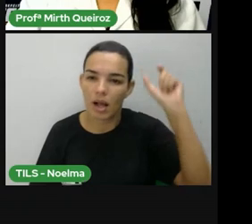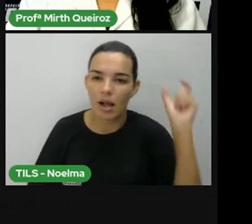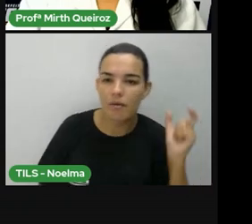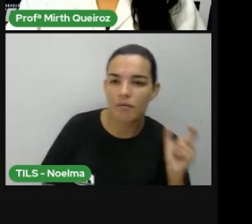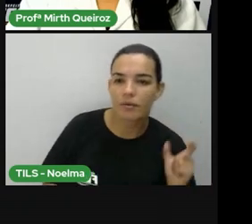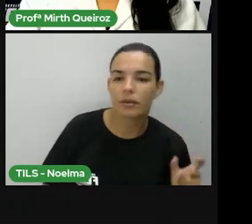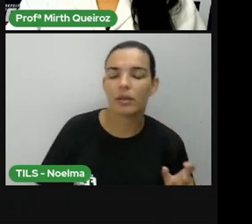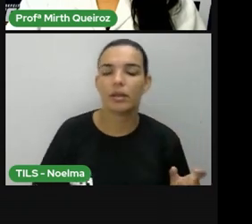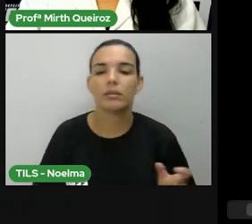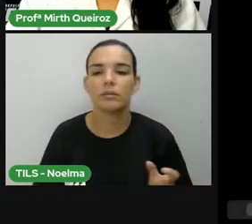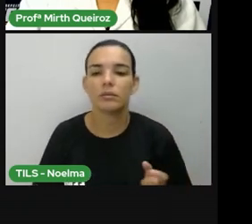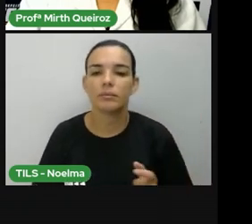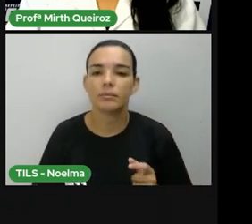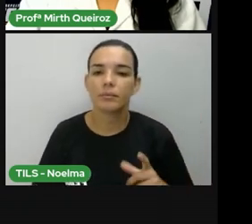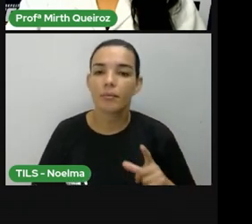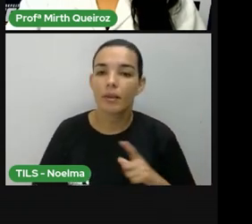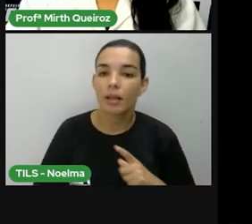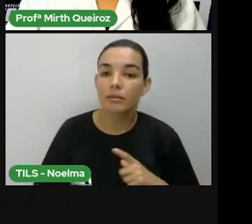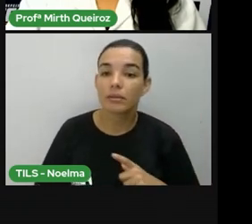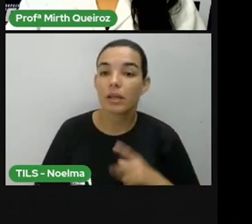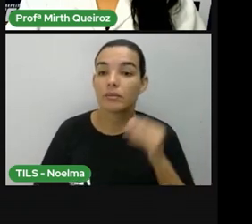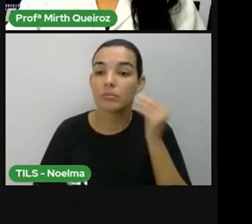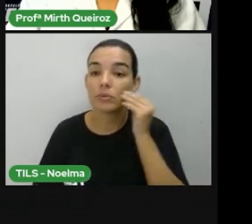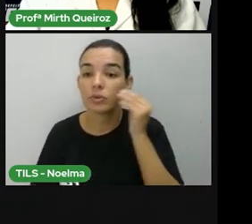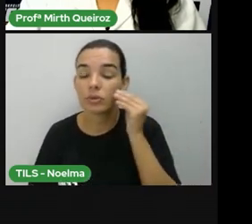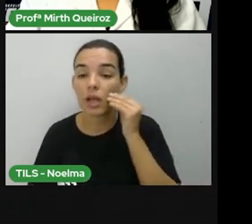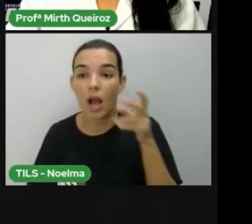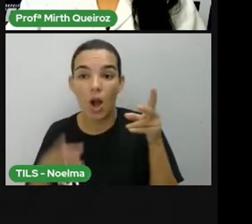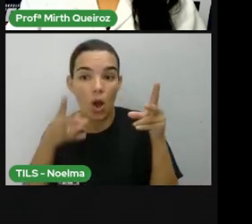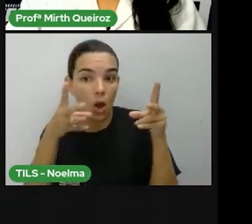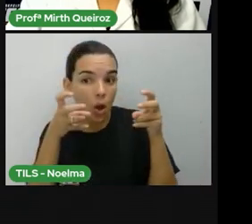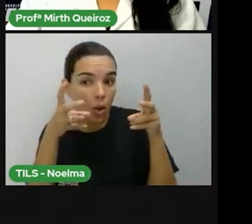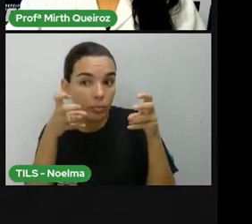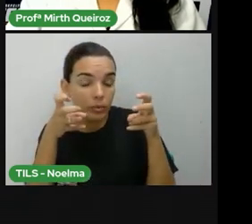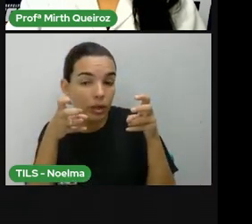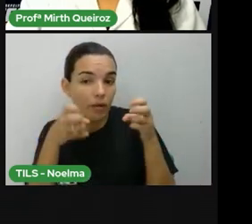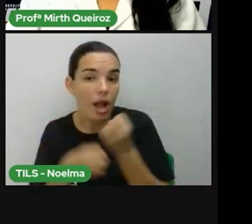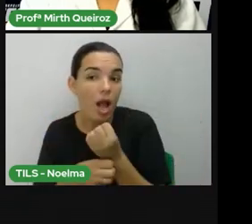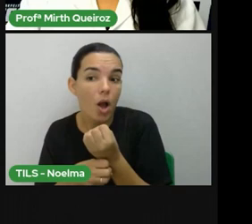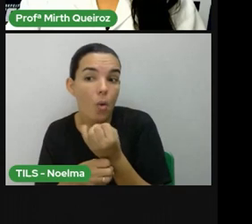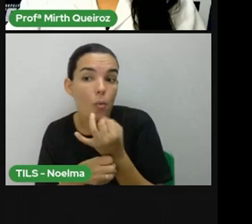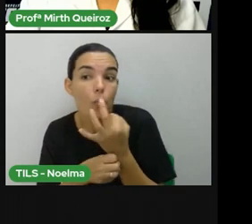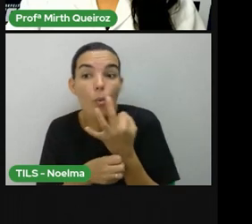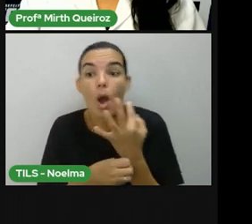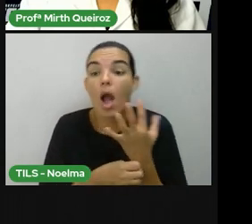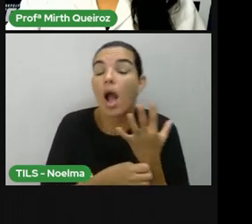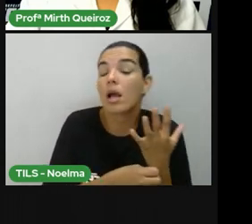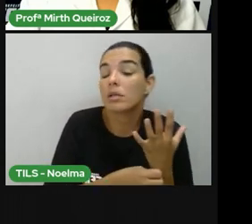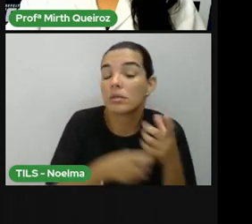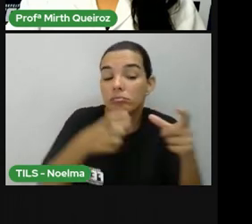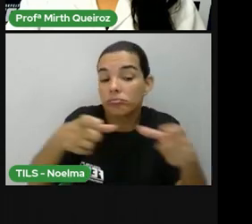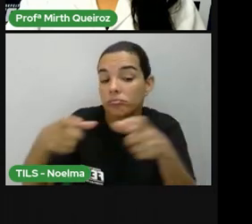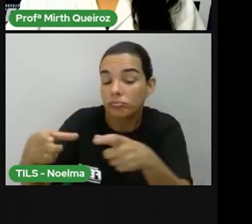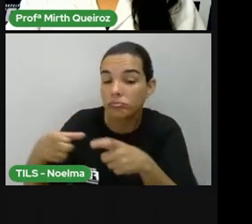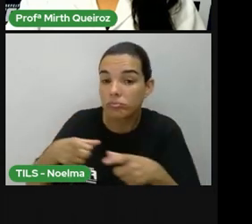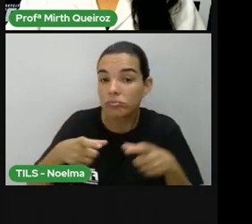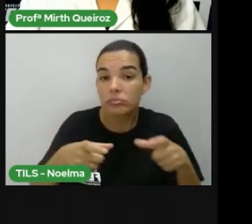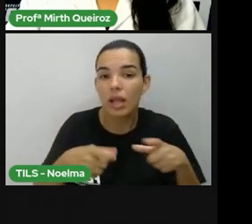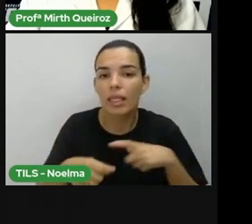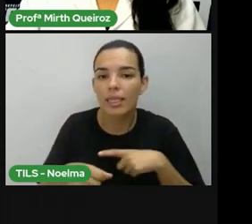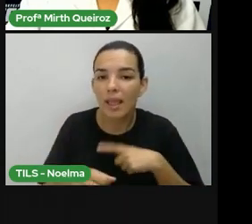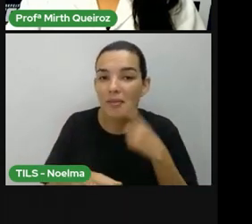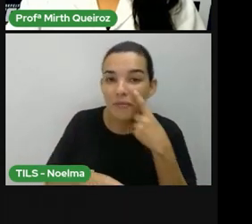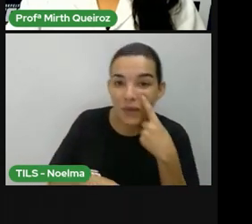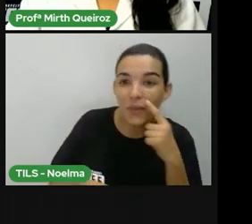diante. E no mapa mundi, nós podemos observar quais são, além dos continentes, os